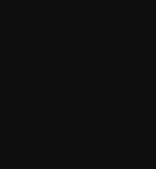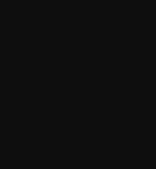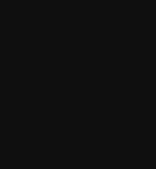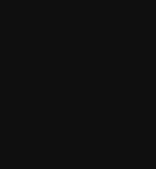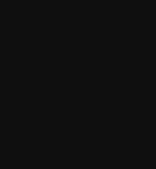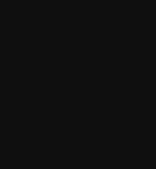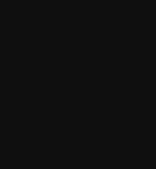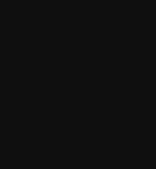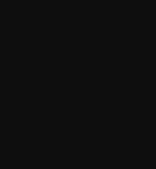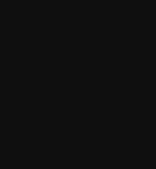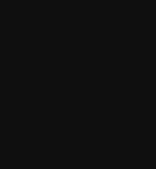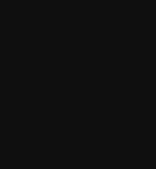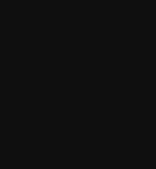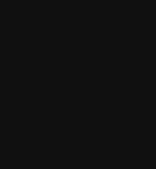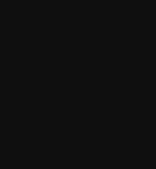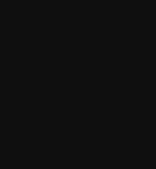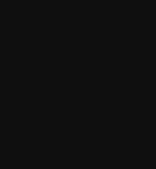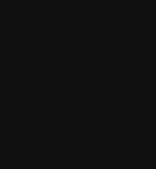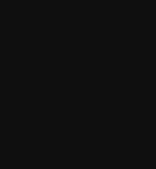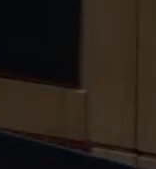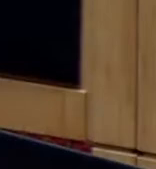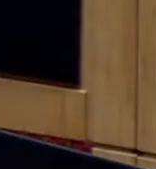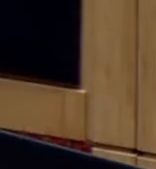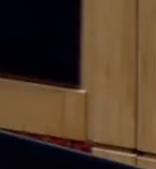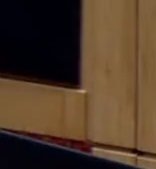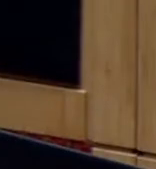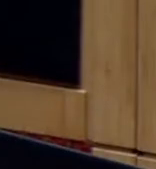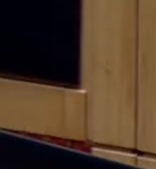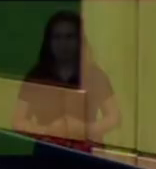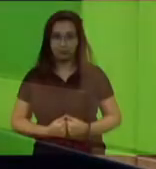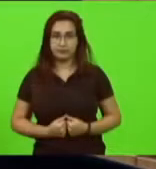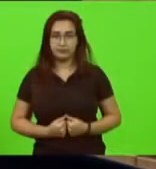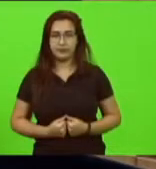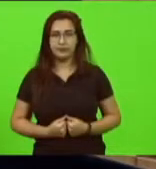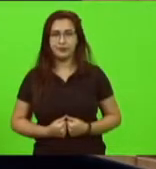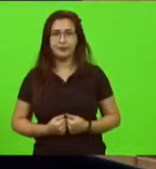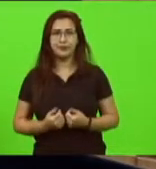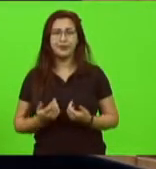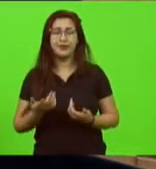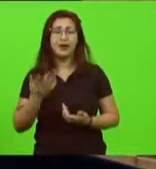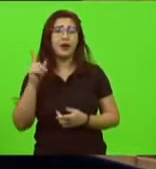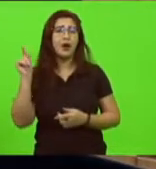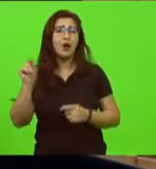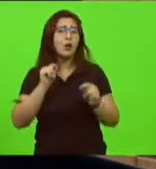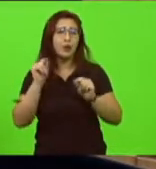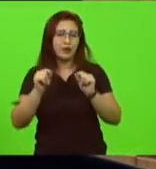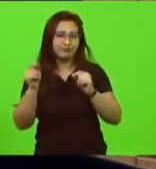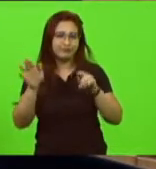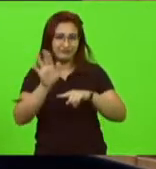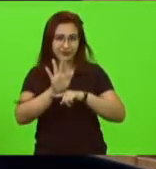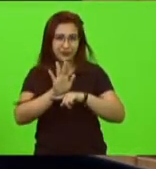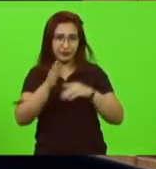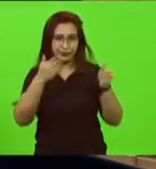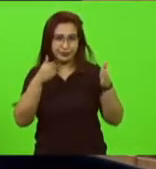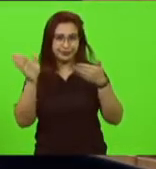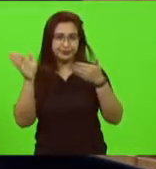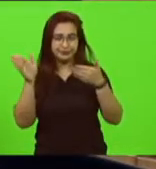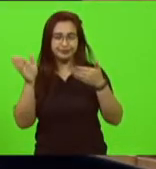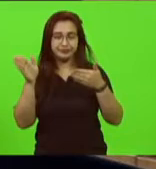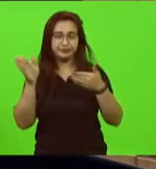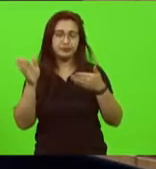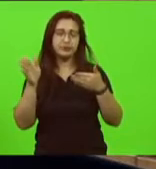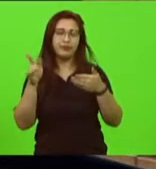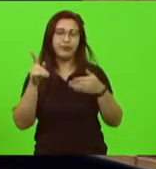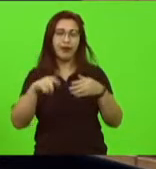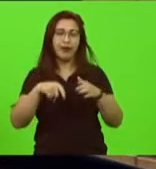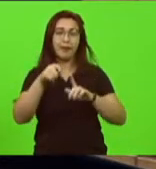lastimável dessa escola aqui em varjo bonita então senhor presidente na verdade esse vídeo foi foi em